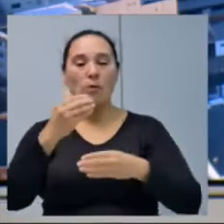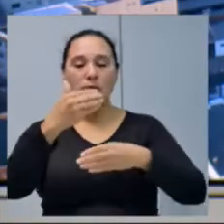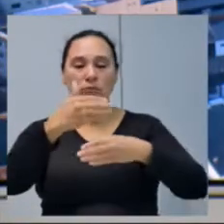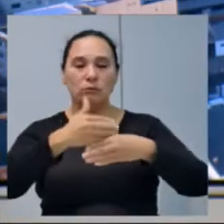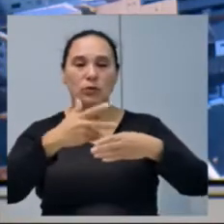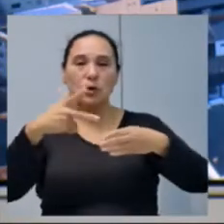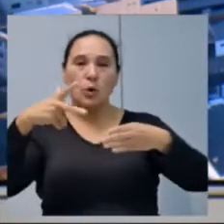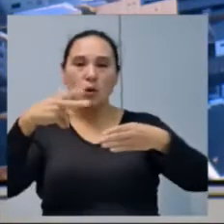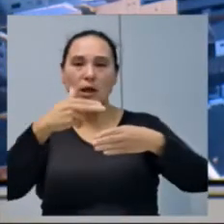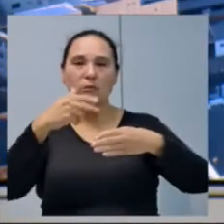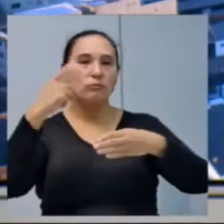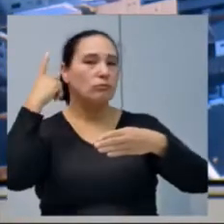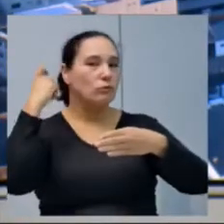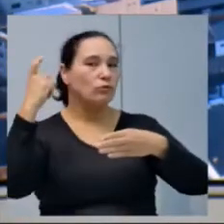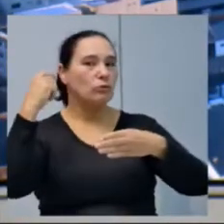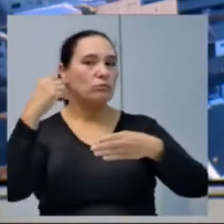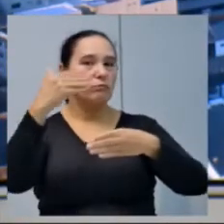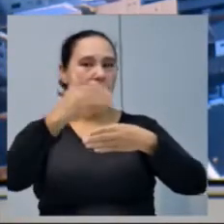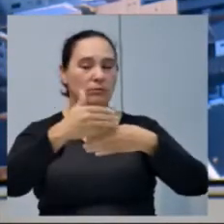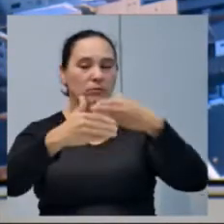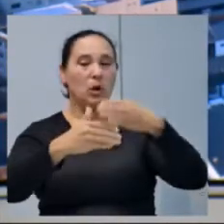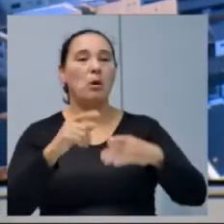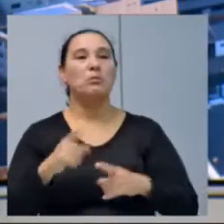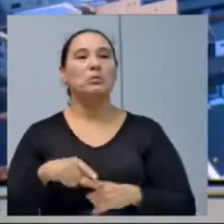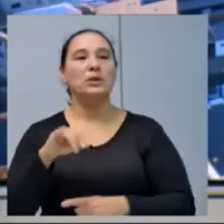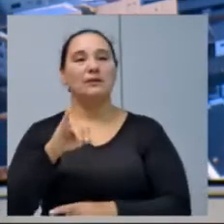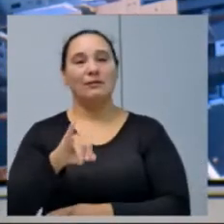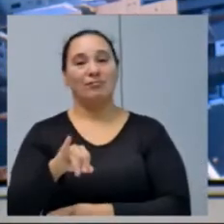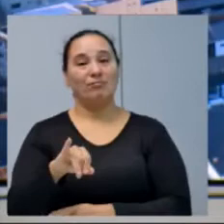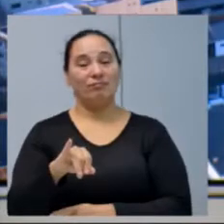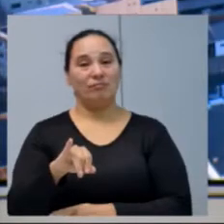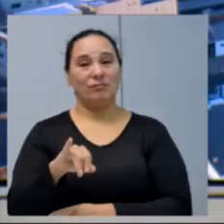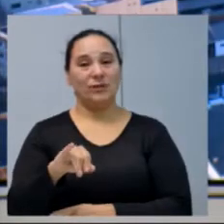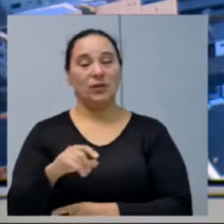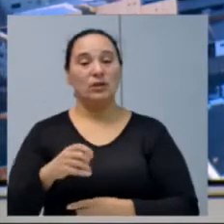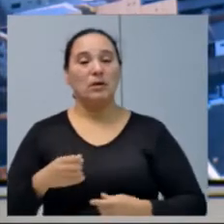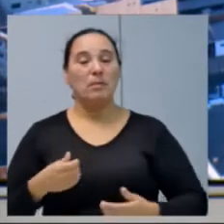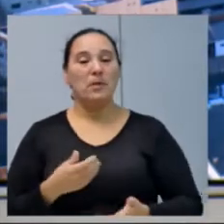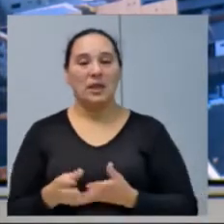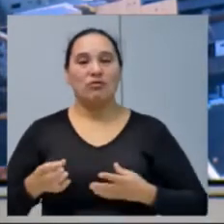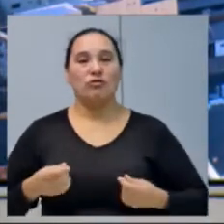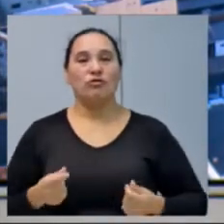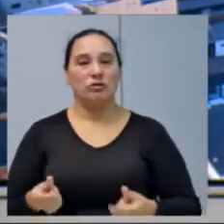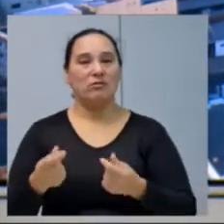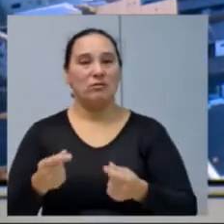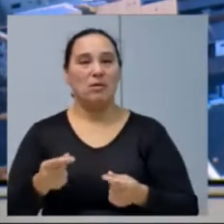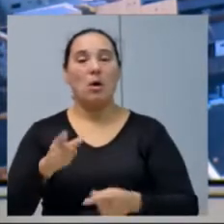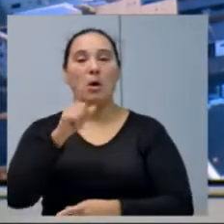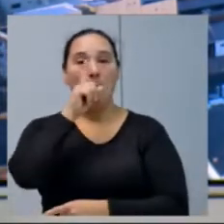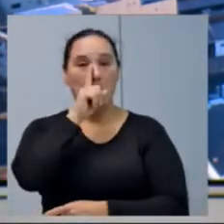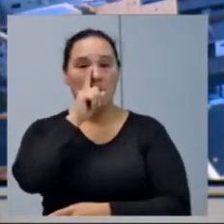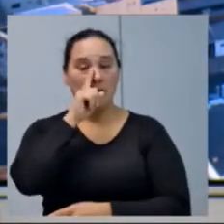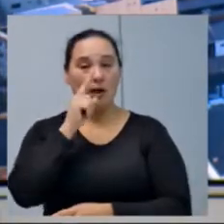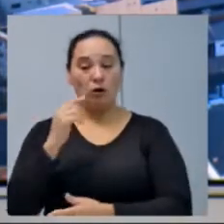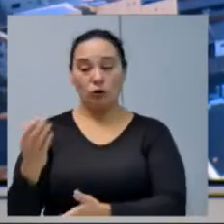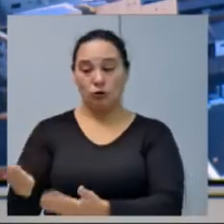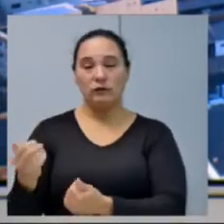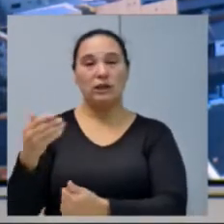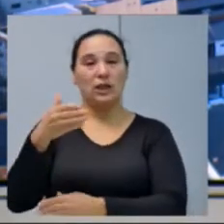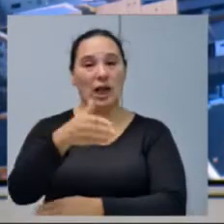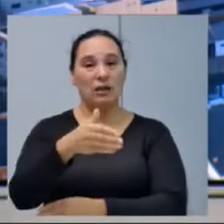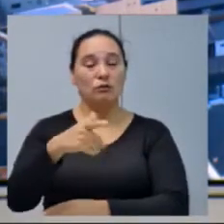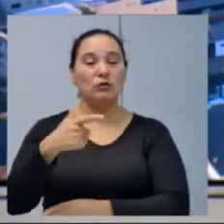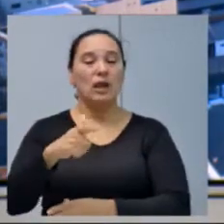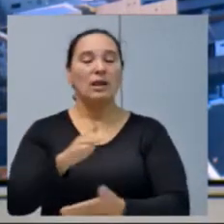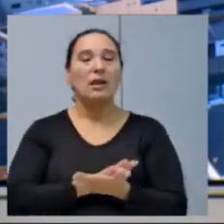cortar um pouco desse som. Porque, se não, vai se gastar dinheiro, vai se proibir a garotada que já não tem